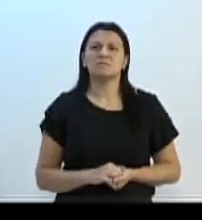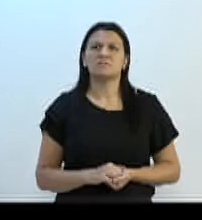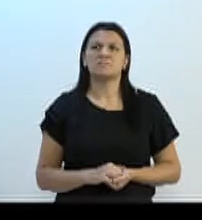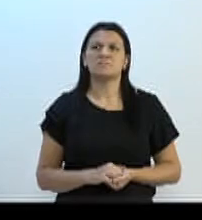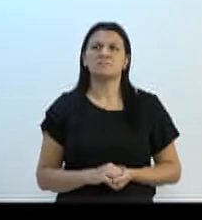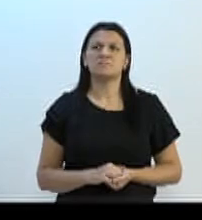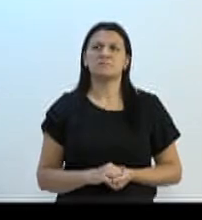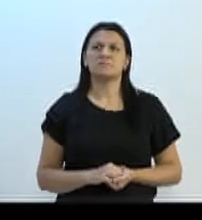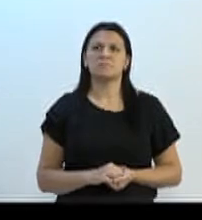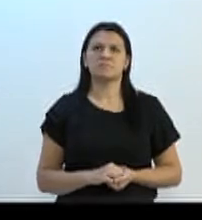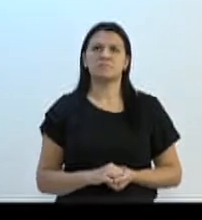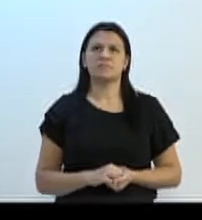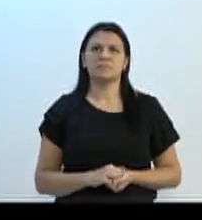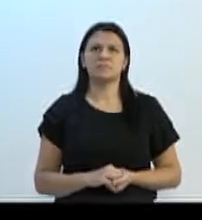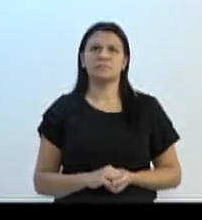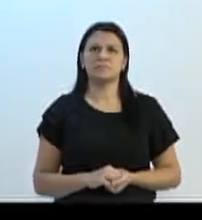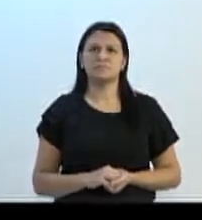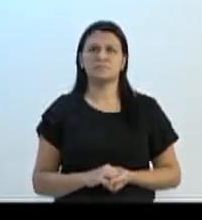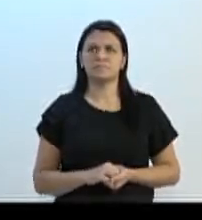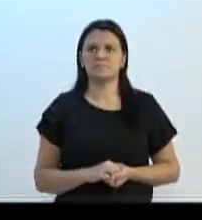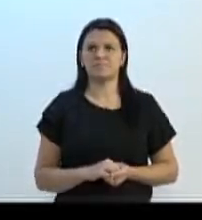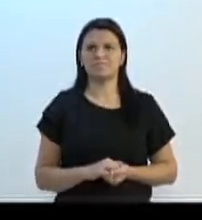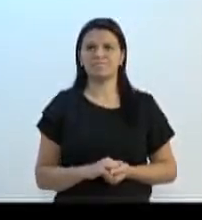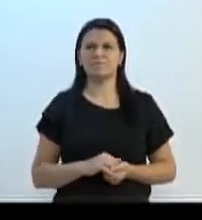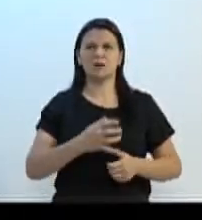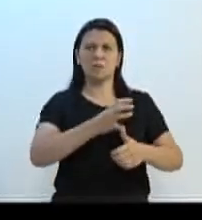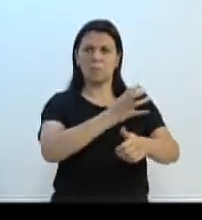O mato já está tomando conta dos arredores.